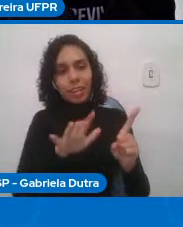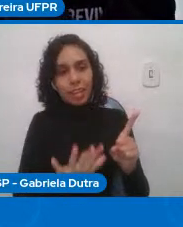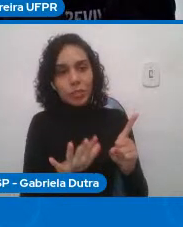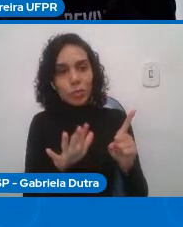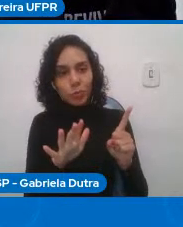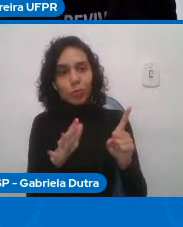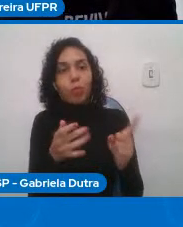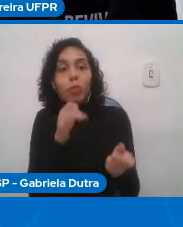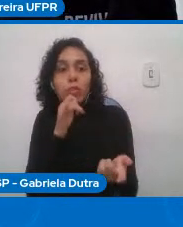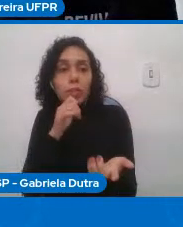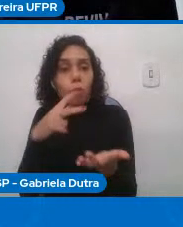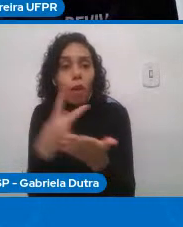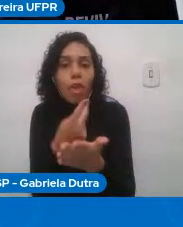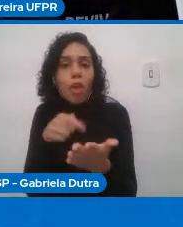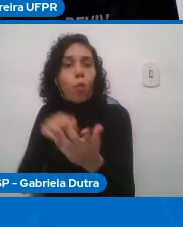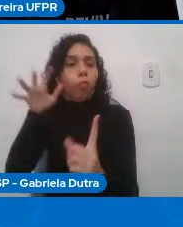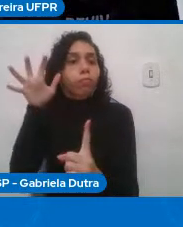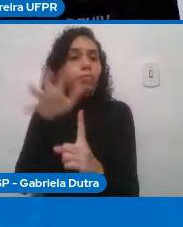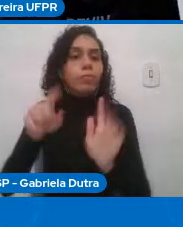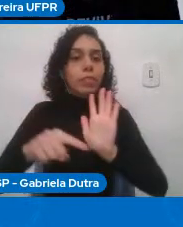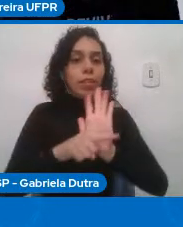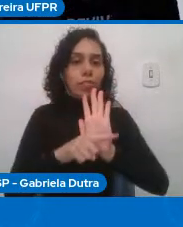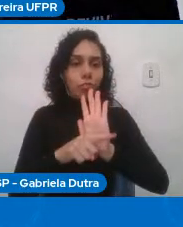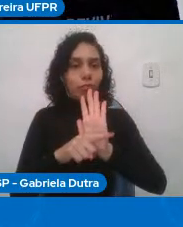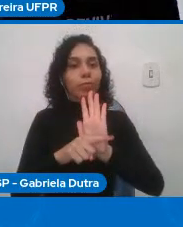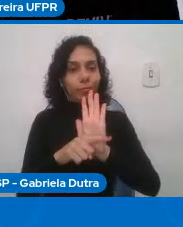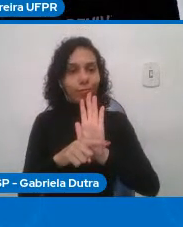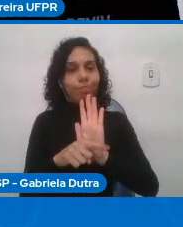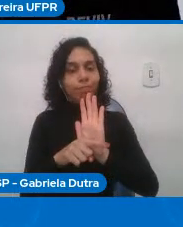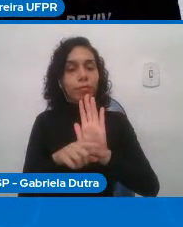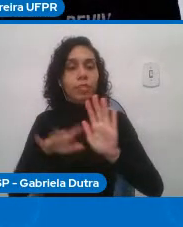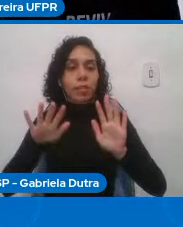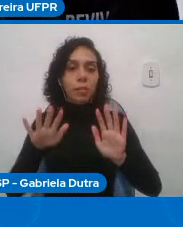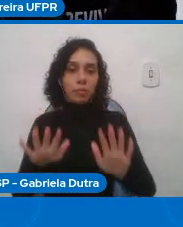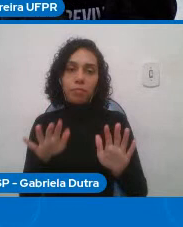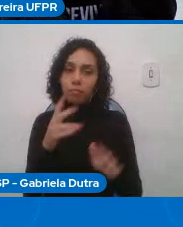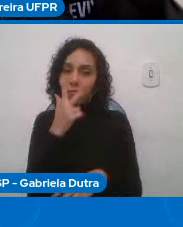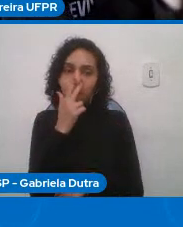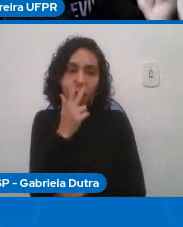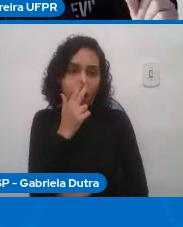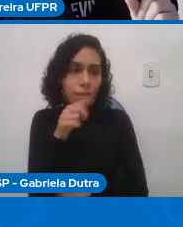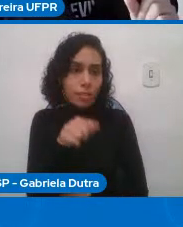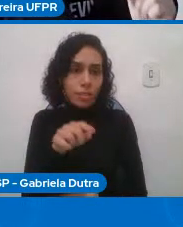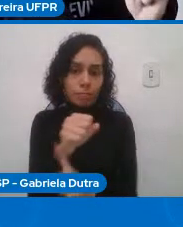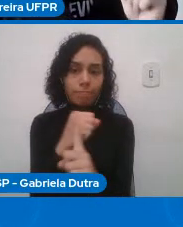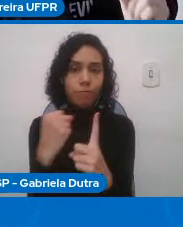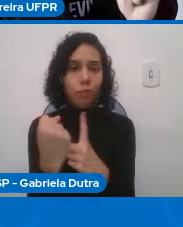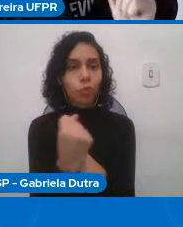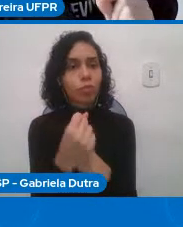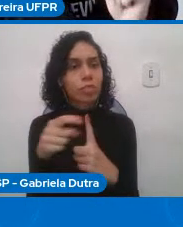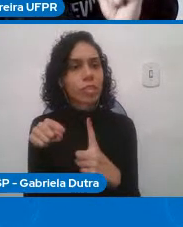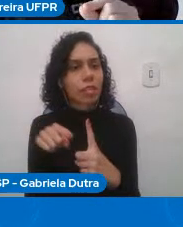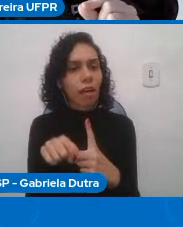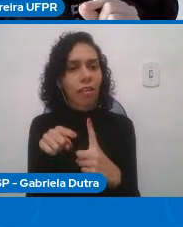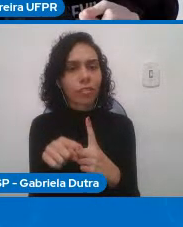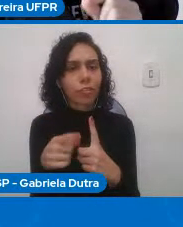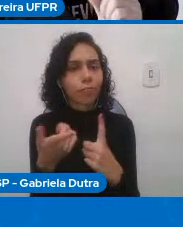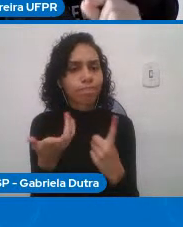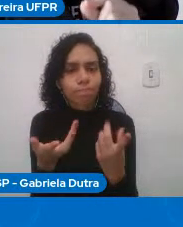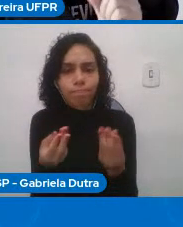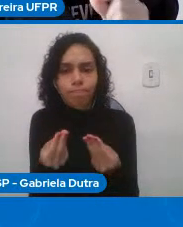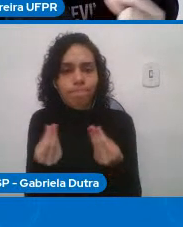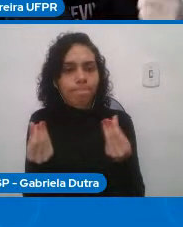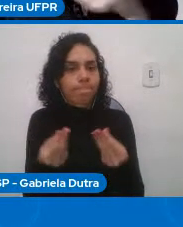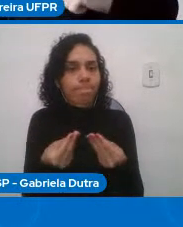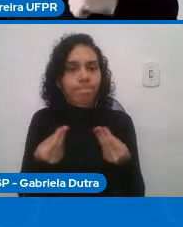essa camada do mundo social não está sendo considerada aqui nós estamos falando do que a gente tem que fazer para